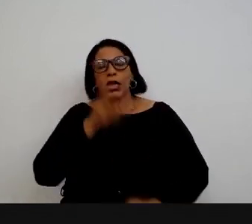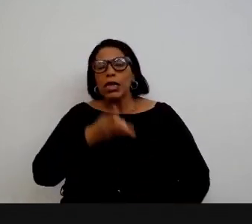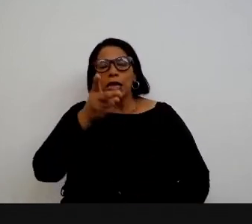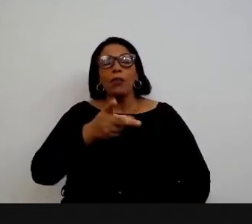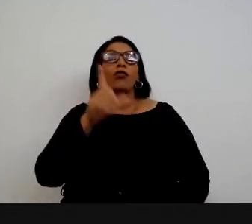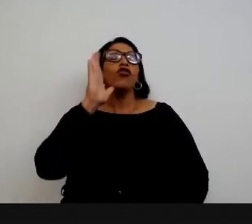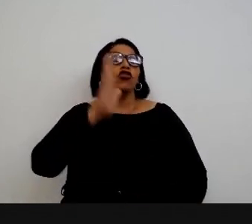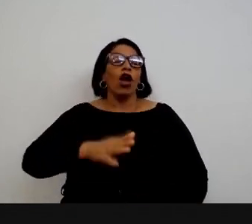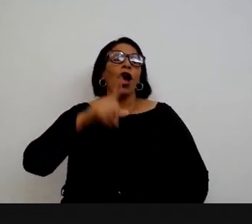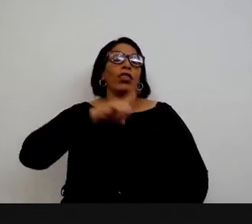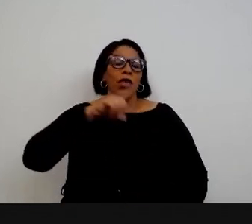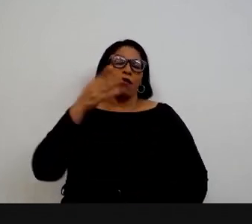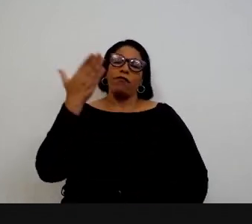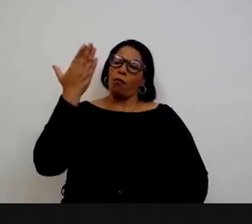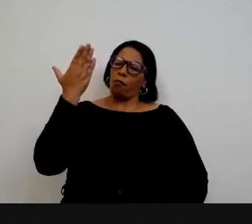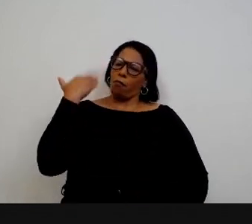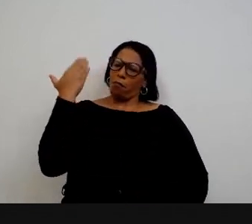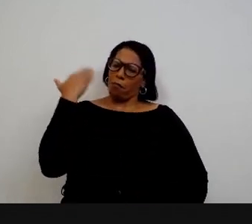inclusive